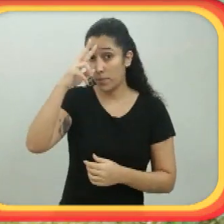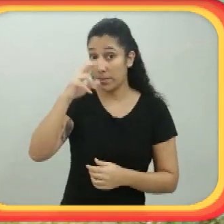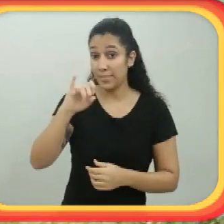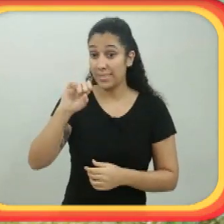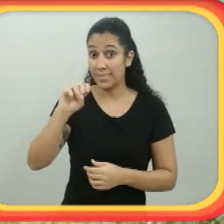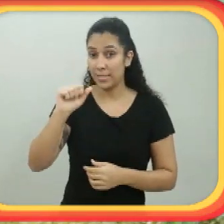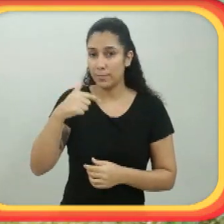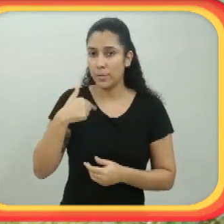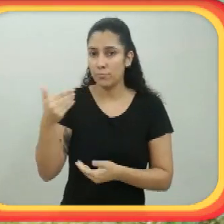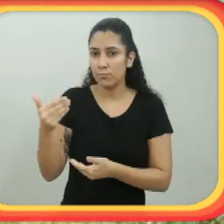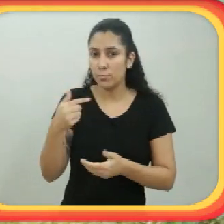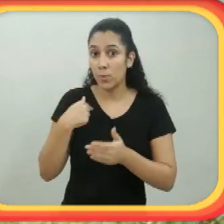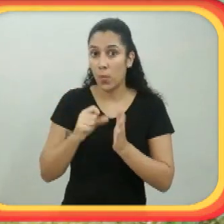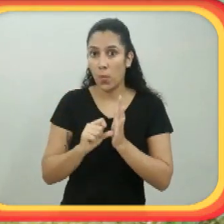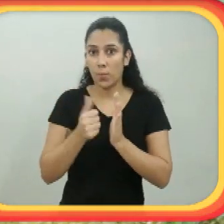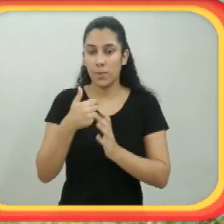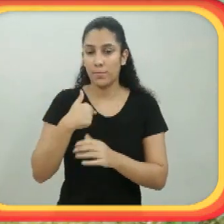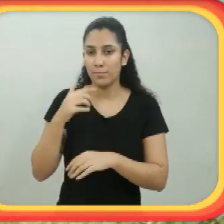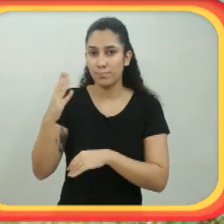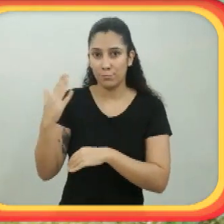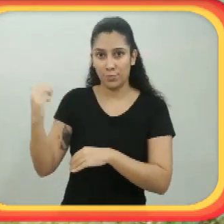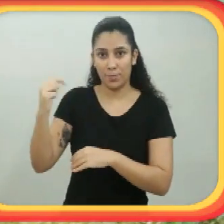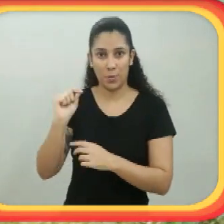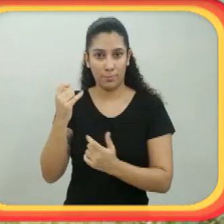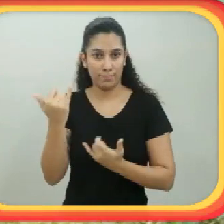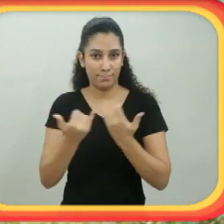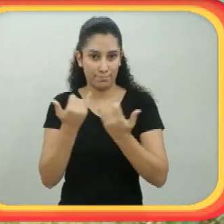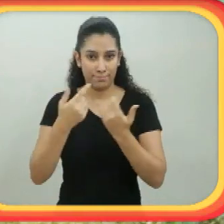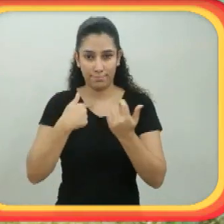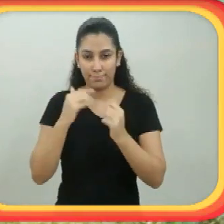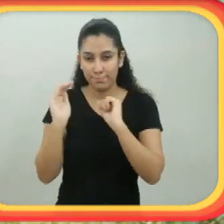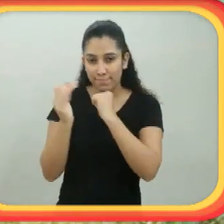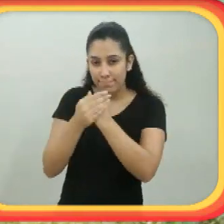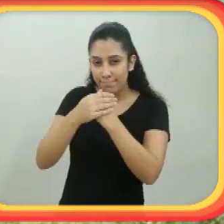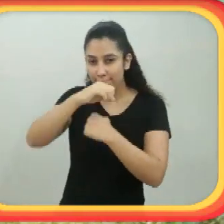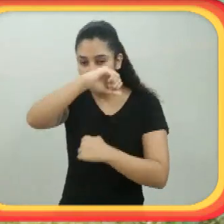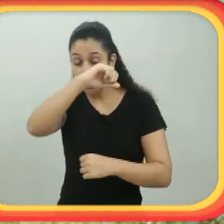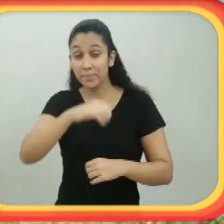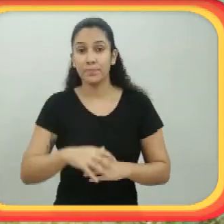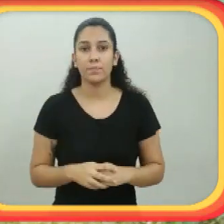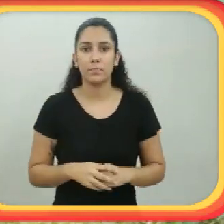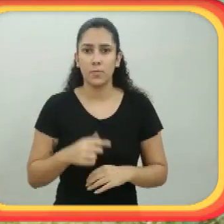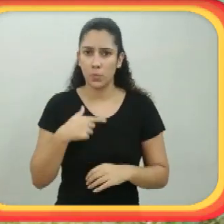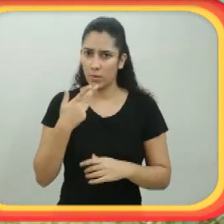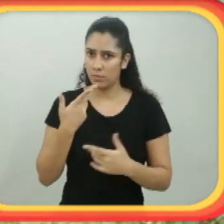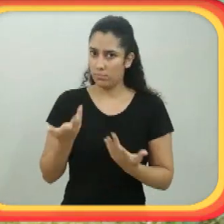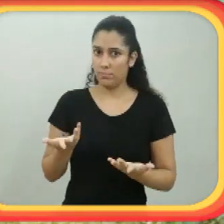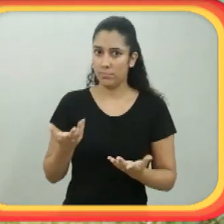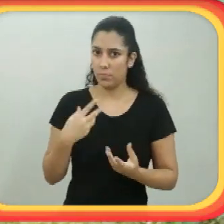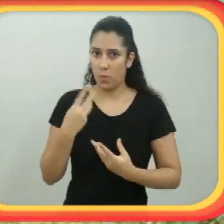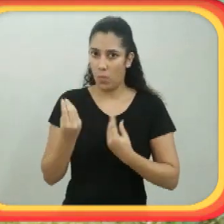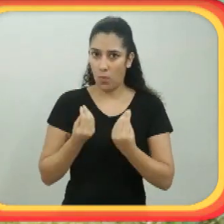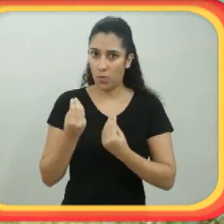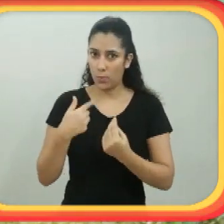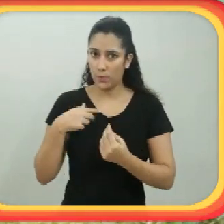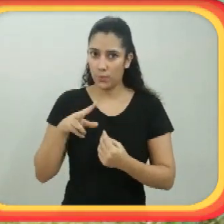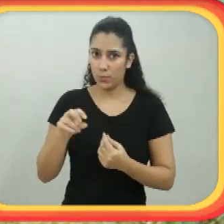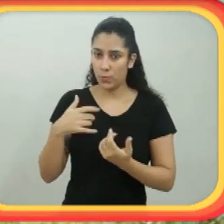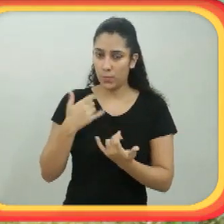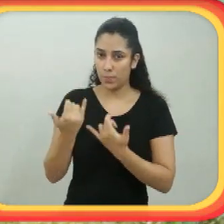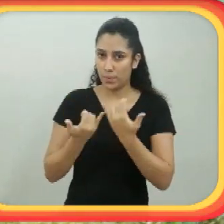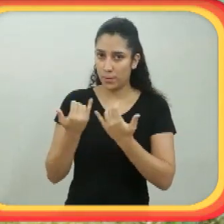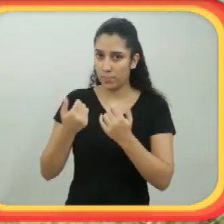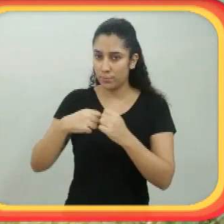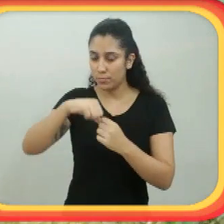me chamando para brincar de pique-esconde. Falei, caramba, filha. Como é que eu vou brincar de pique-esconde? Fácil, mamãe.